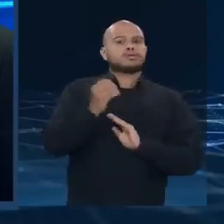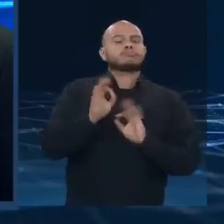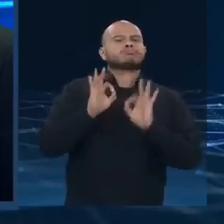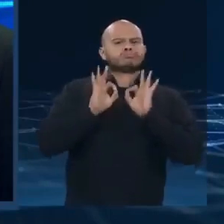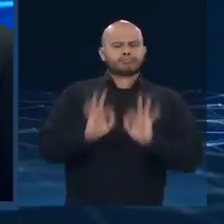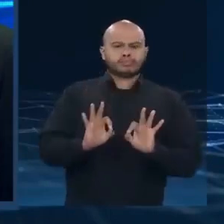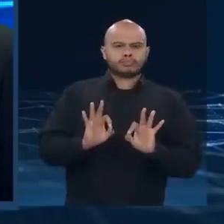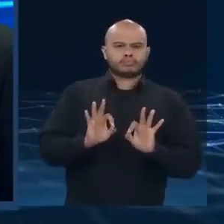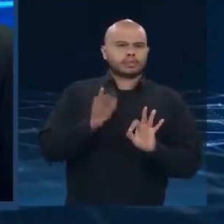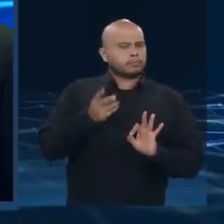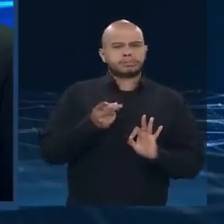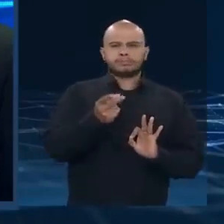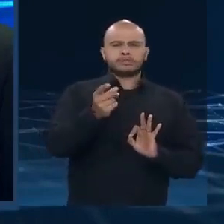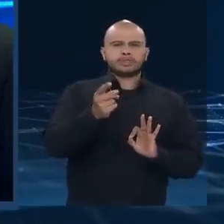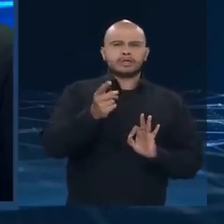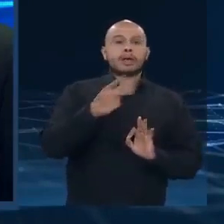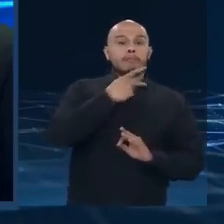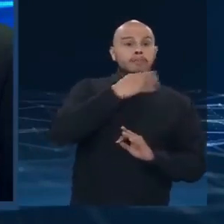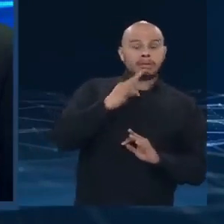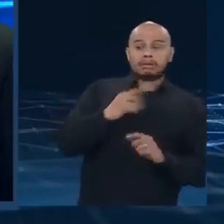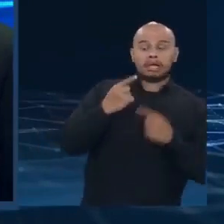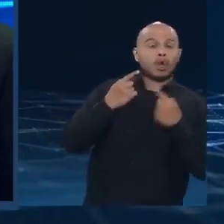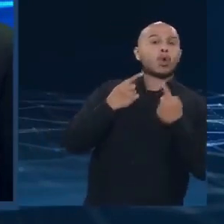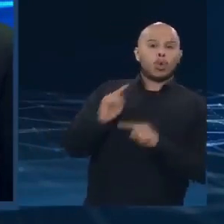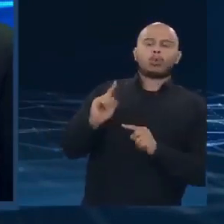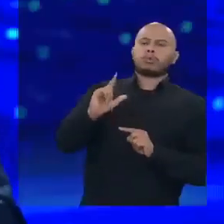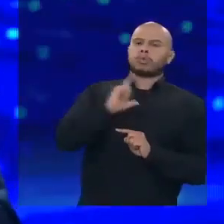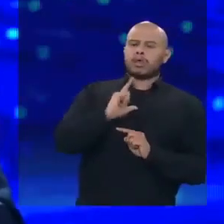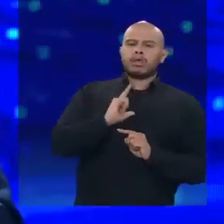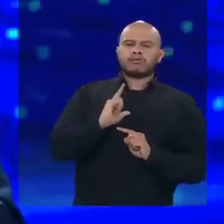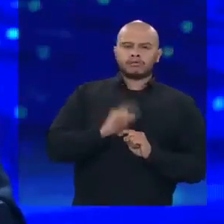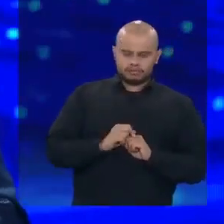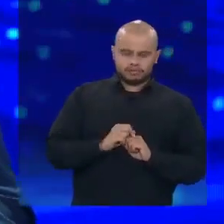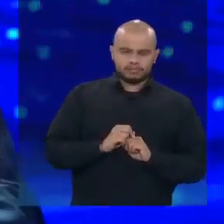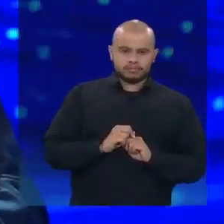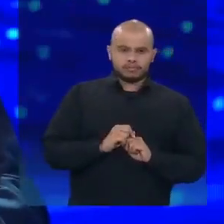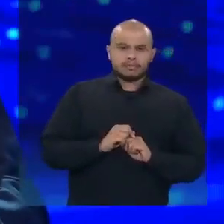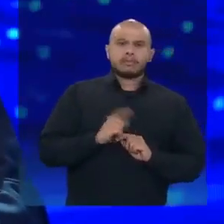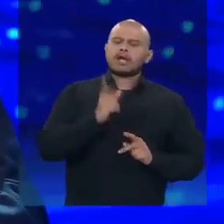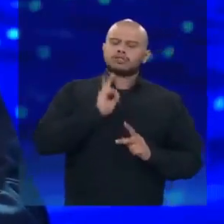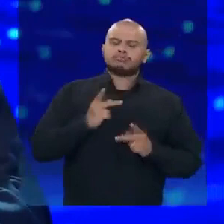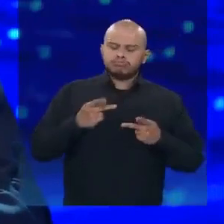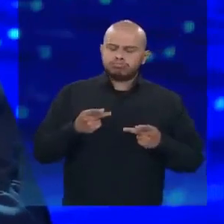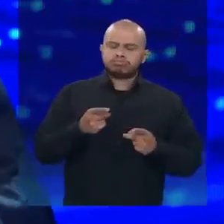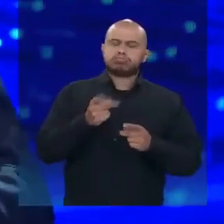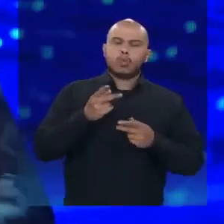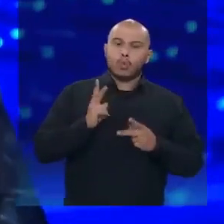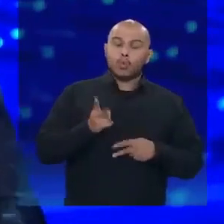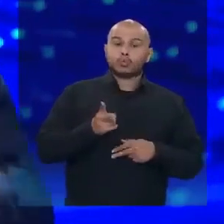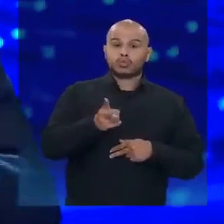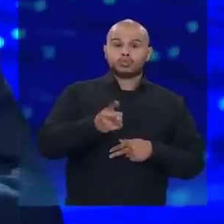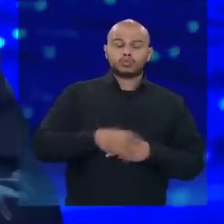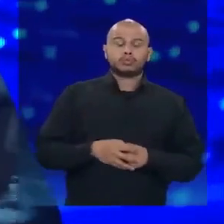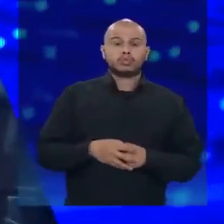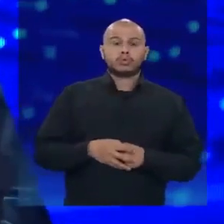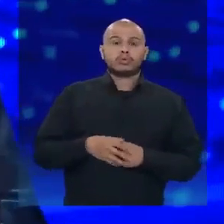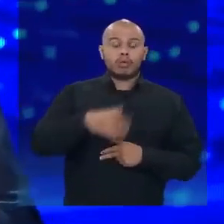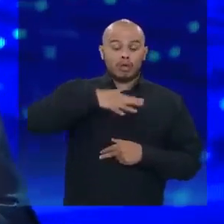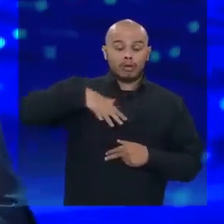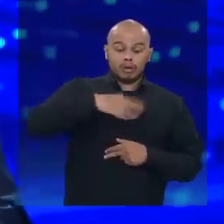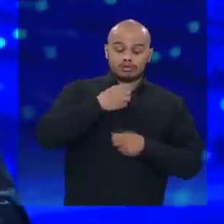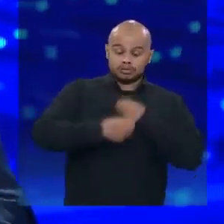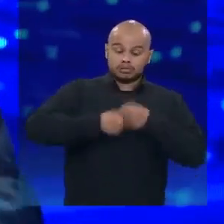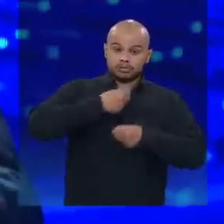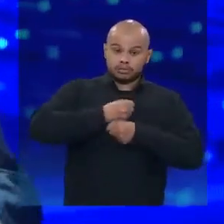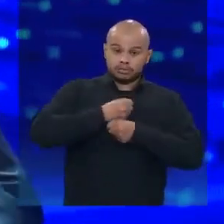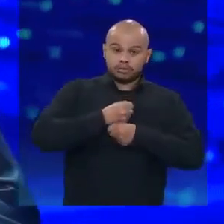contra o voto do PT na Câmara. Ato contínuo, nós, nesse ano, para